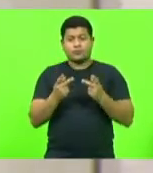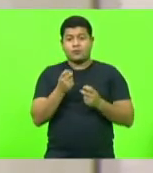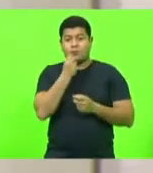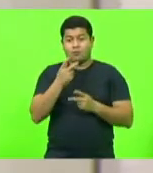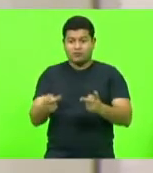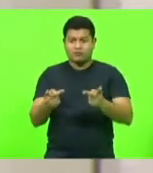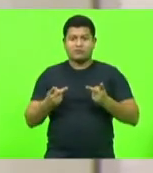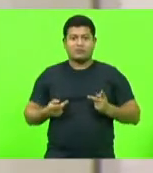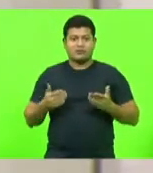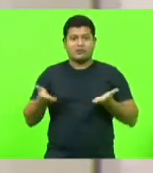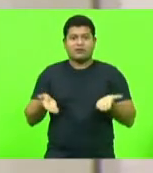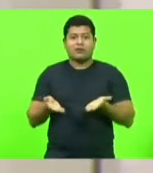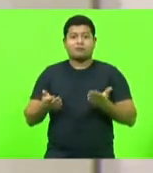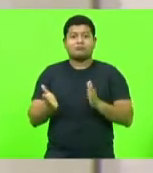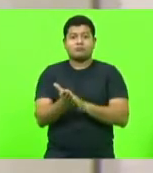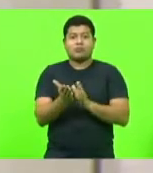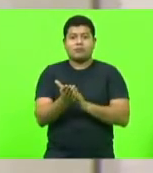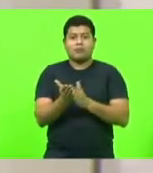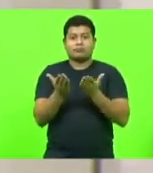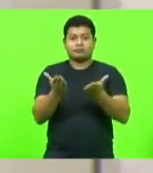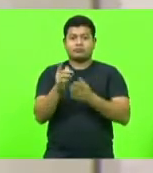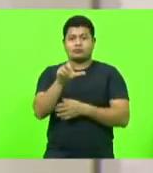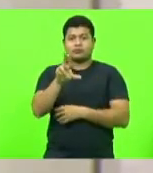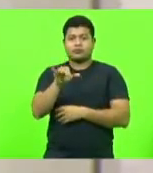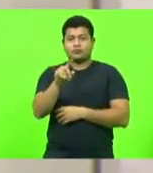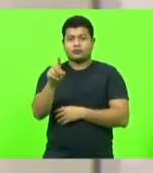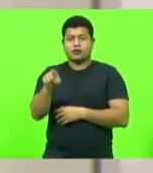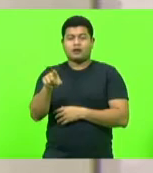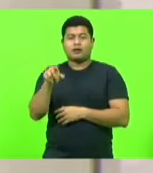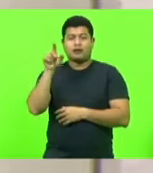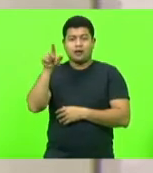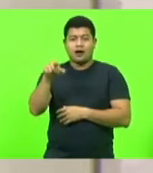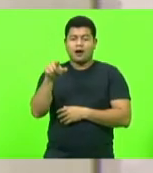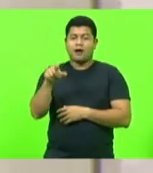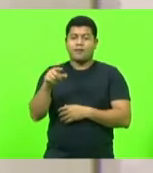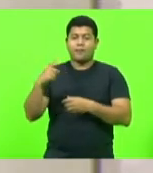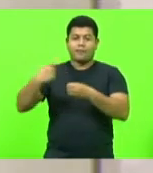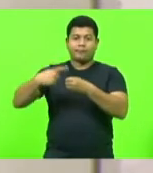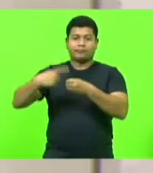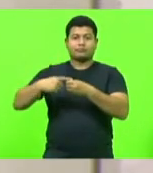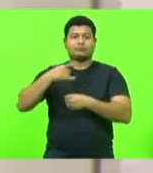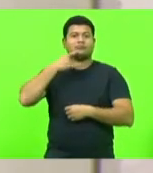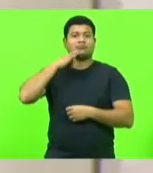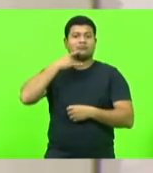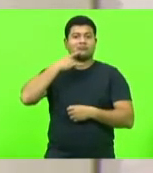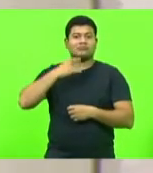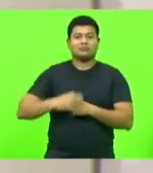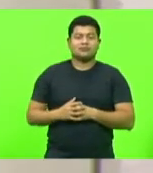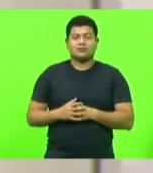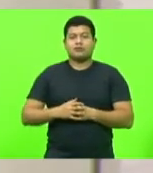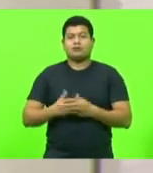trabalho de Luiz Alves, a terra da cachaça. por gentileza, Gessé, Vossa Excelência, terá 10 minutos.